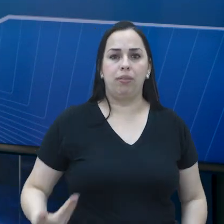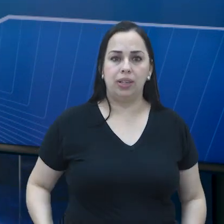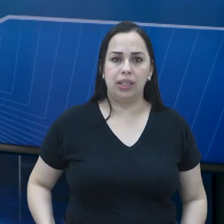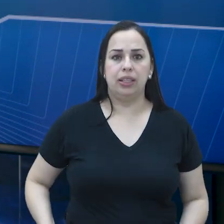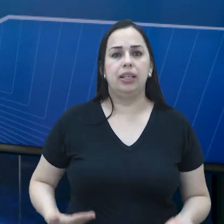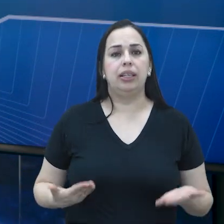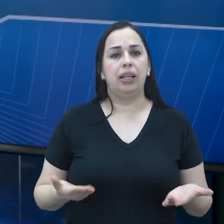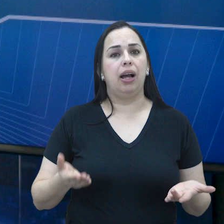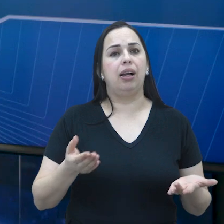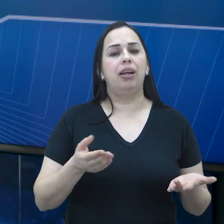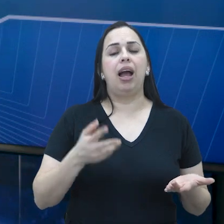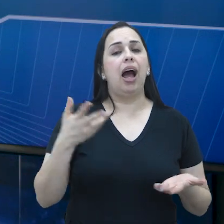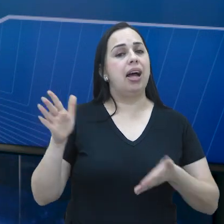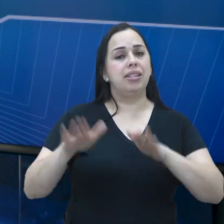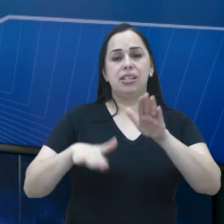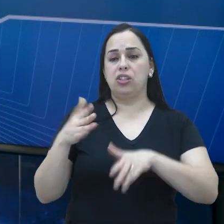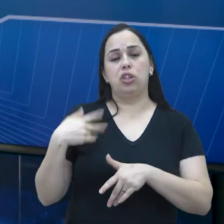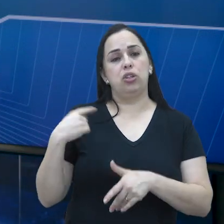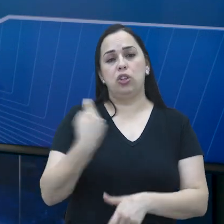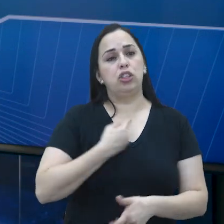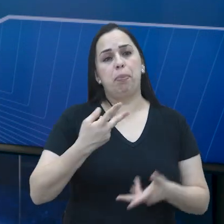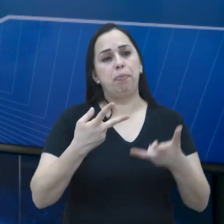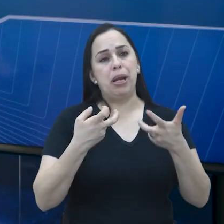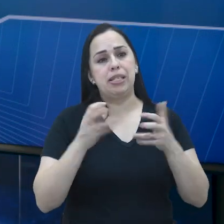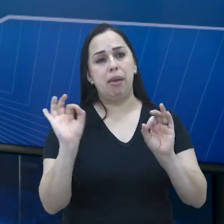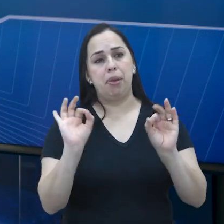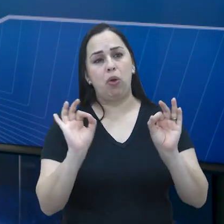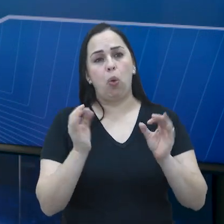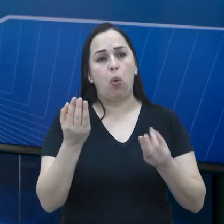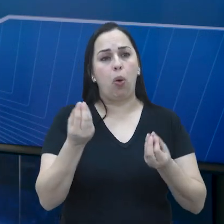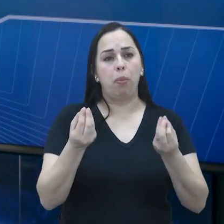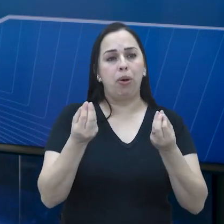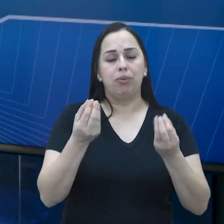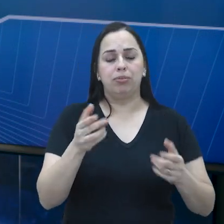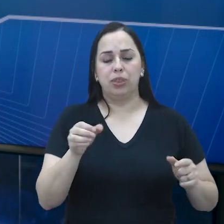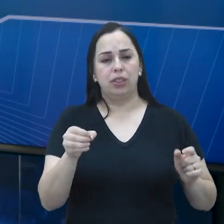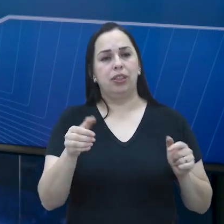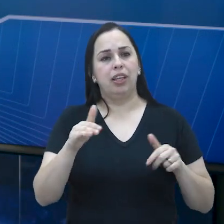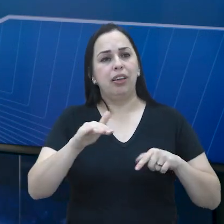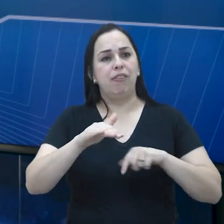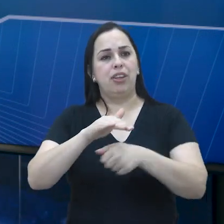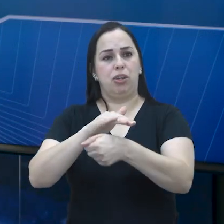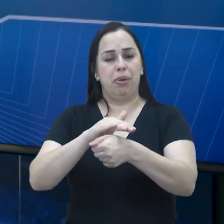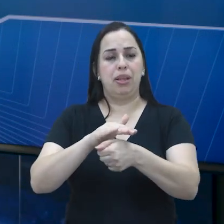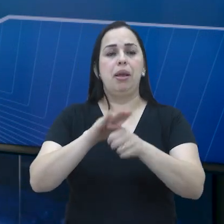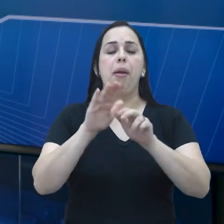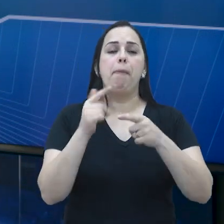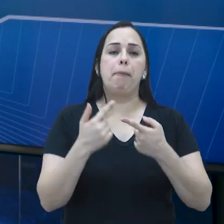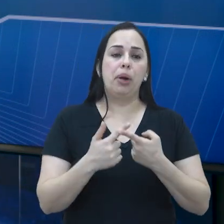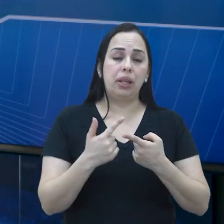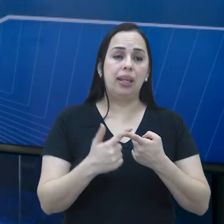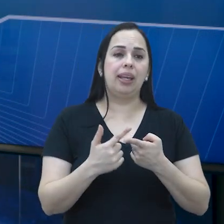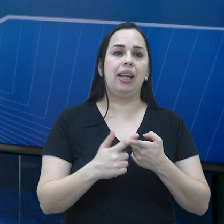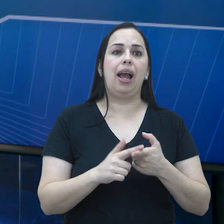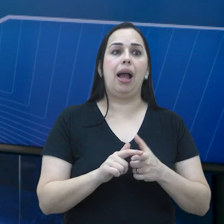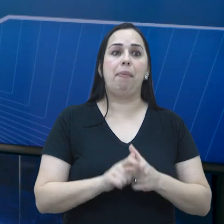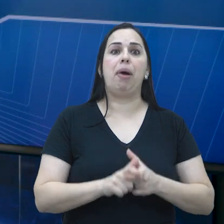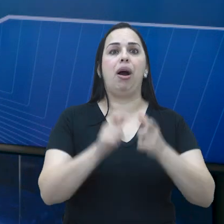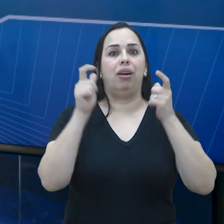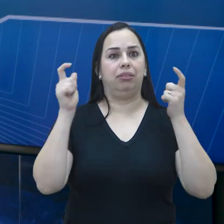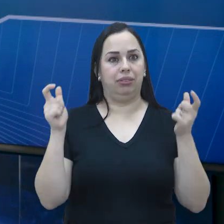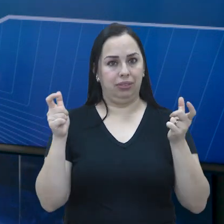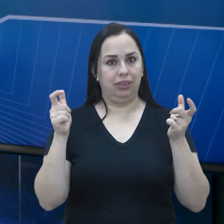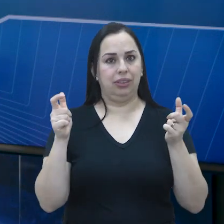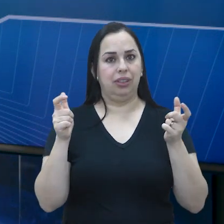sendo, digamos assim, talvez não muito percebido. Por quê? Porque, normalmente, a gente verifica que boa parte desse montante, desse